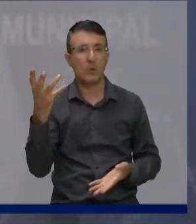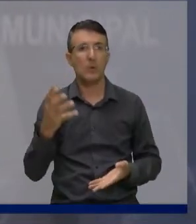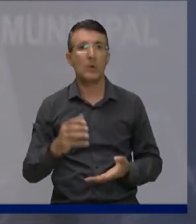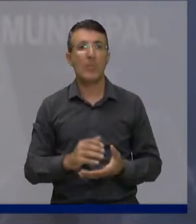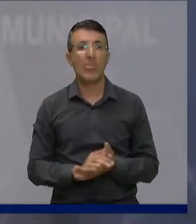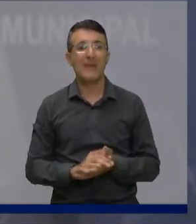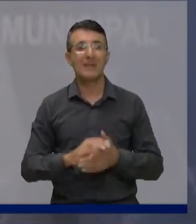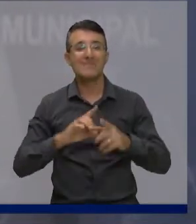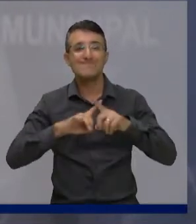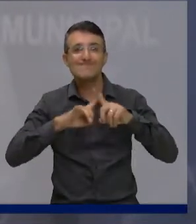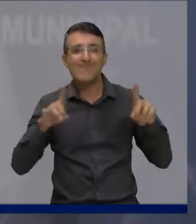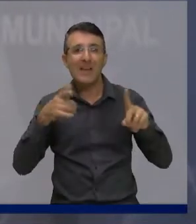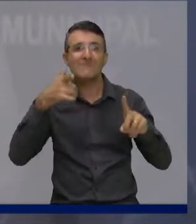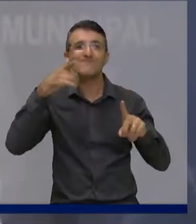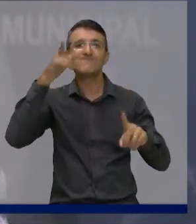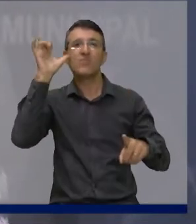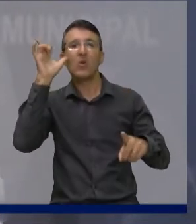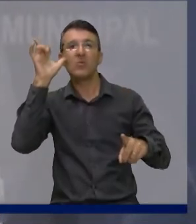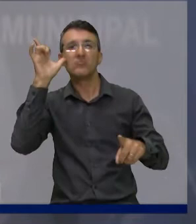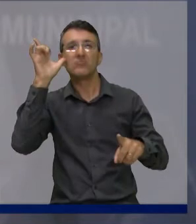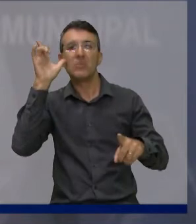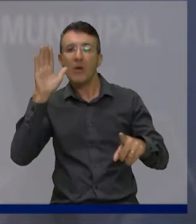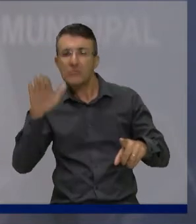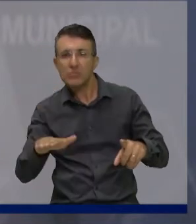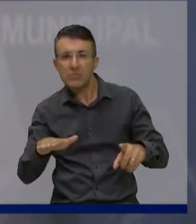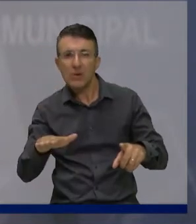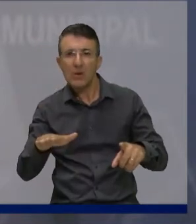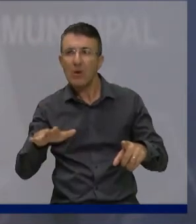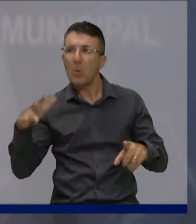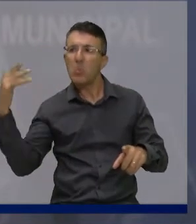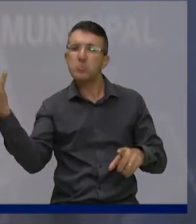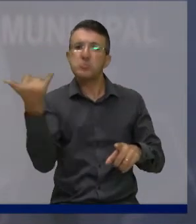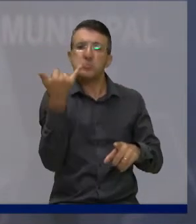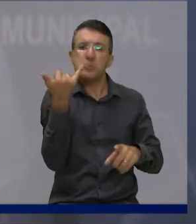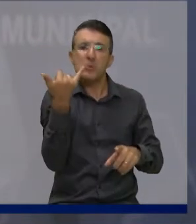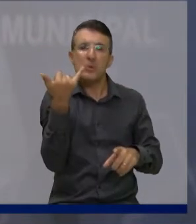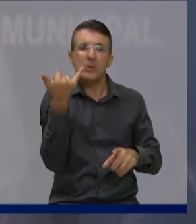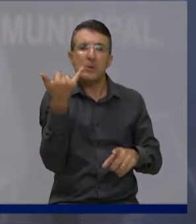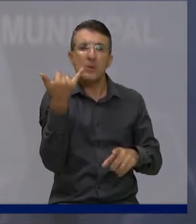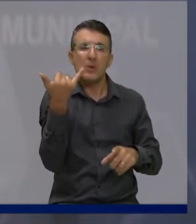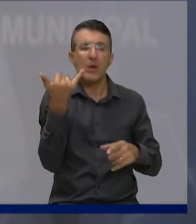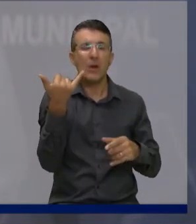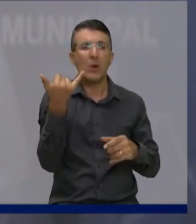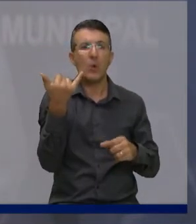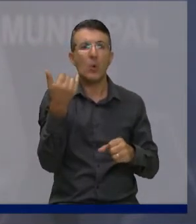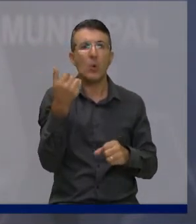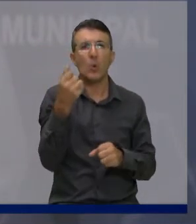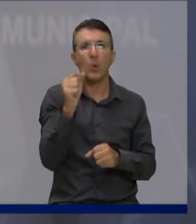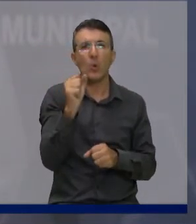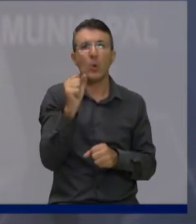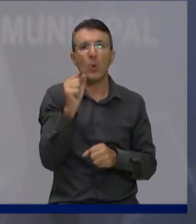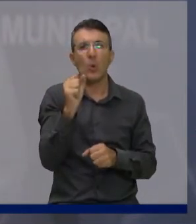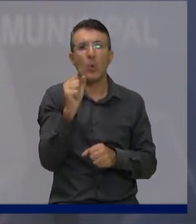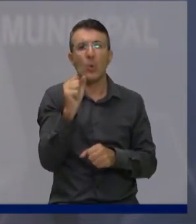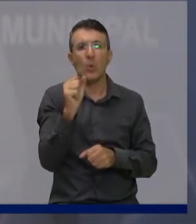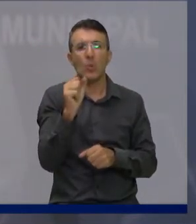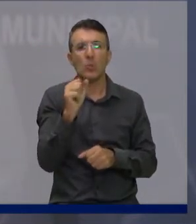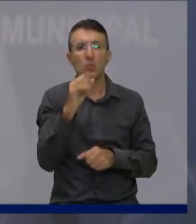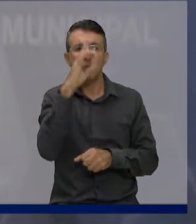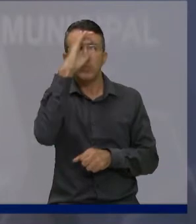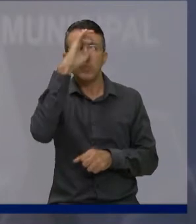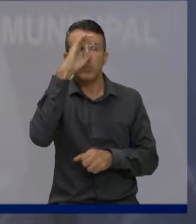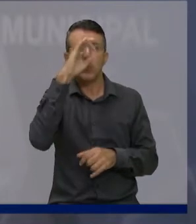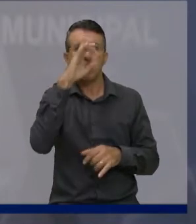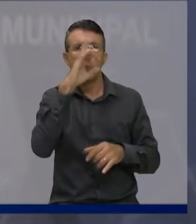ontem à tarde, recebemos a comunicação de que o superintendente da Sabesp teve que fazer um teste de Covid